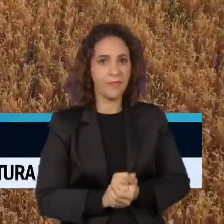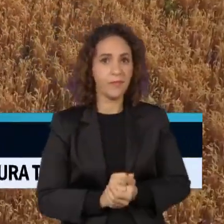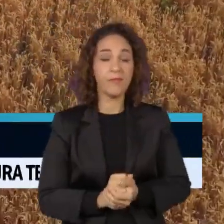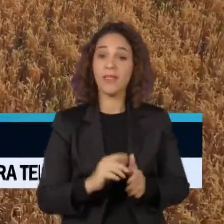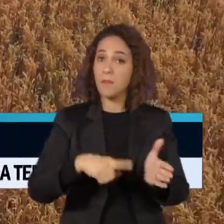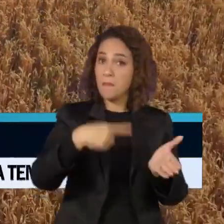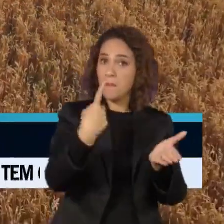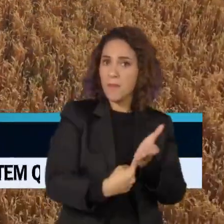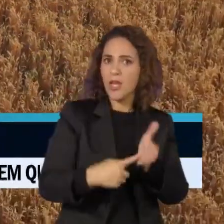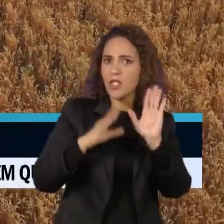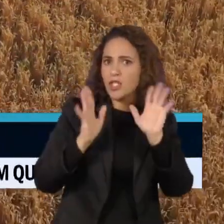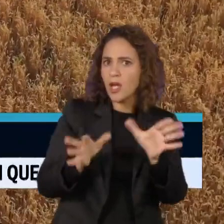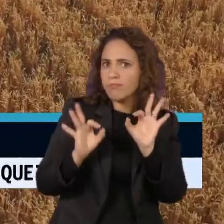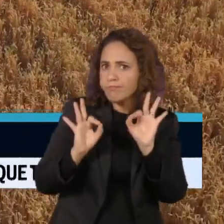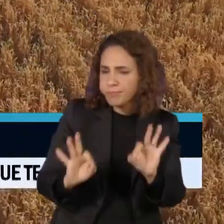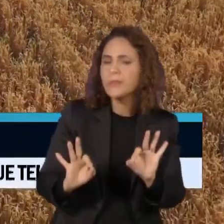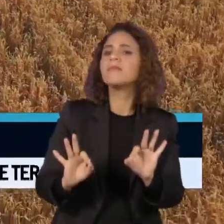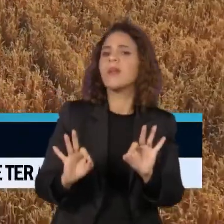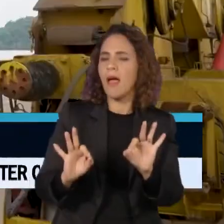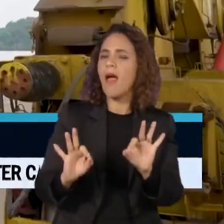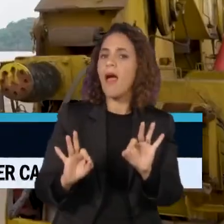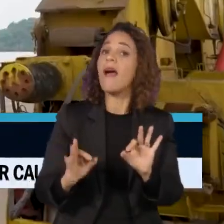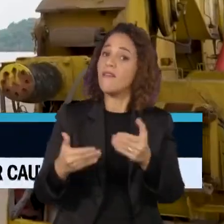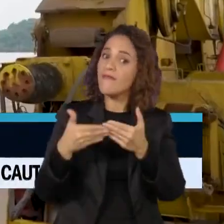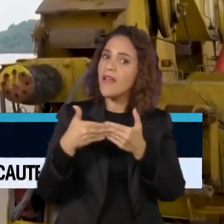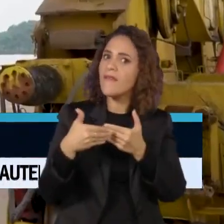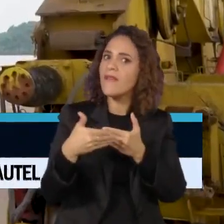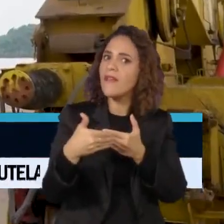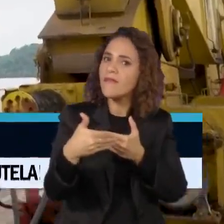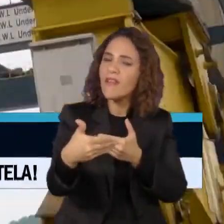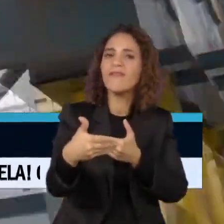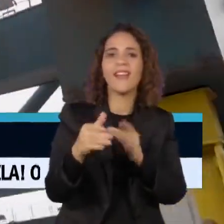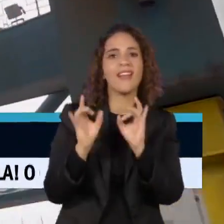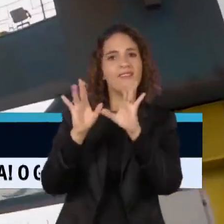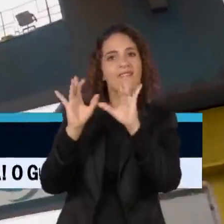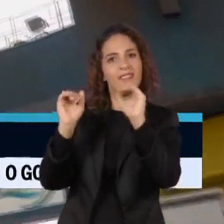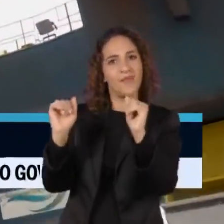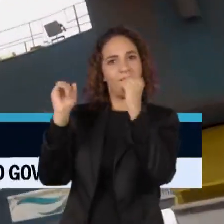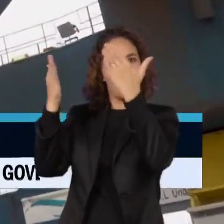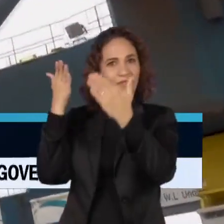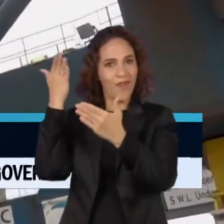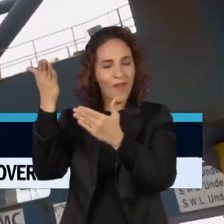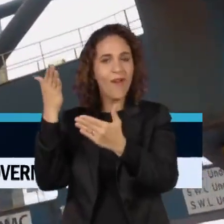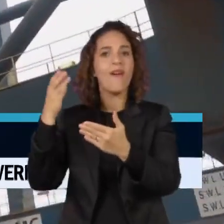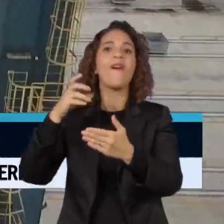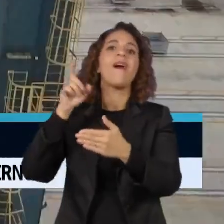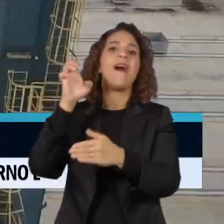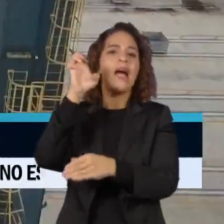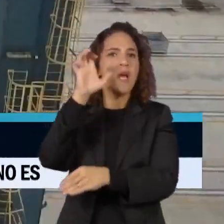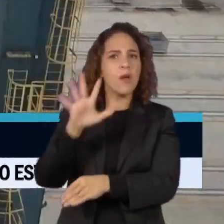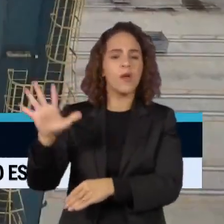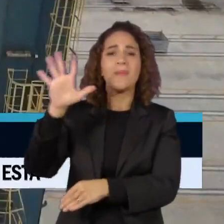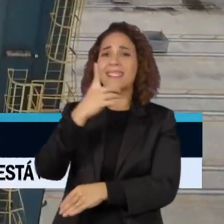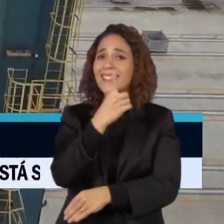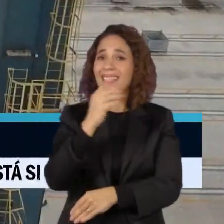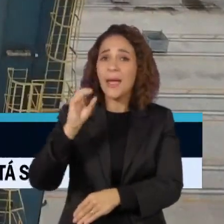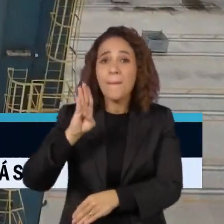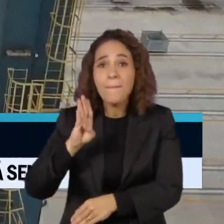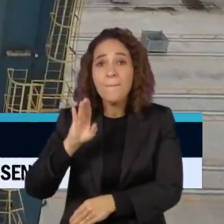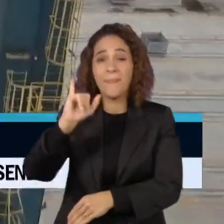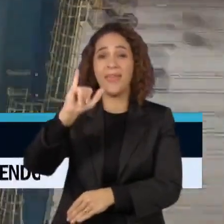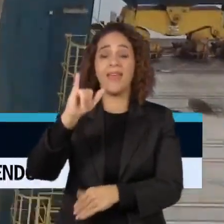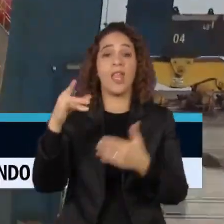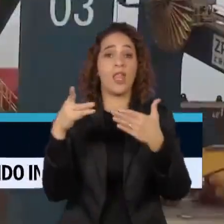estabelecido o acordo, a estimativa é que as exportações do bloco para a Europa cheguem aos 100 bilhões de dólares nos